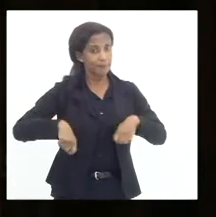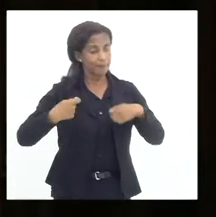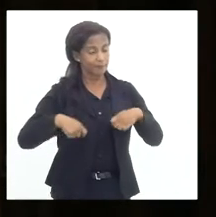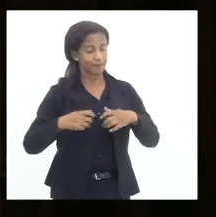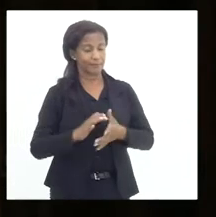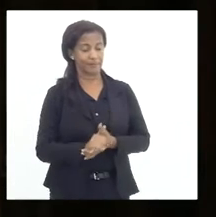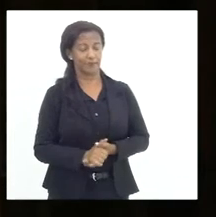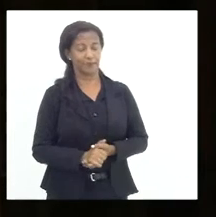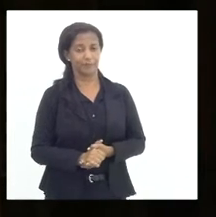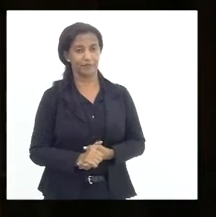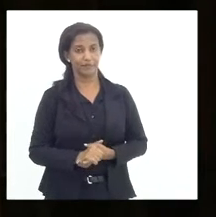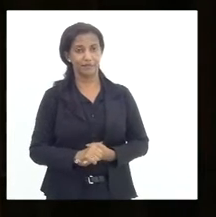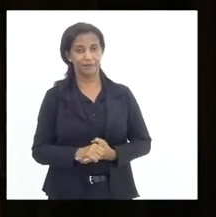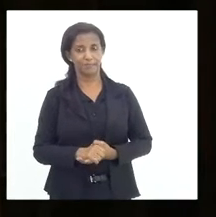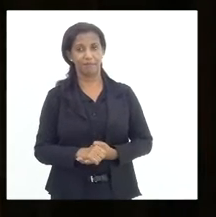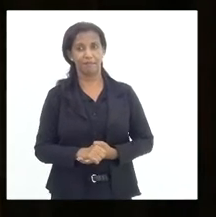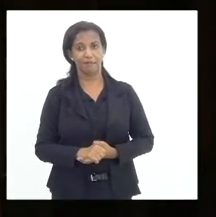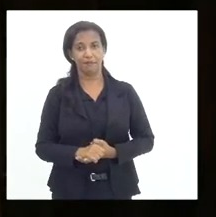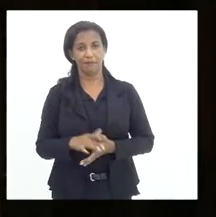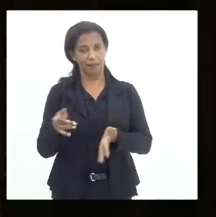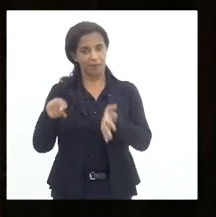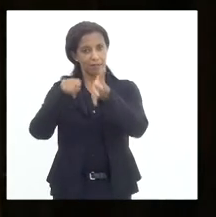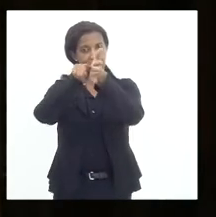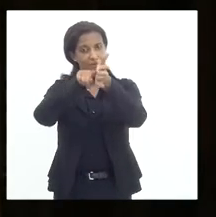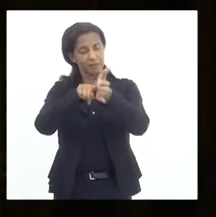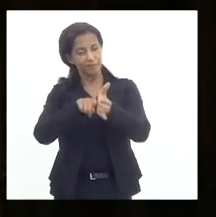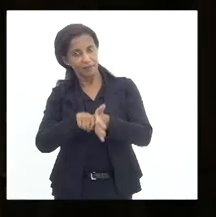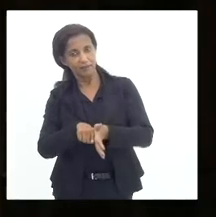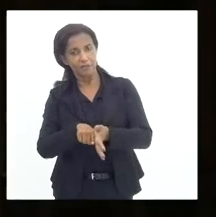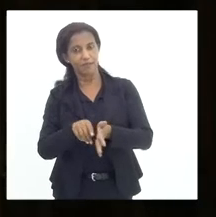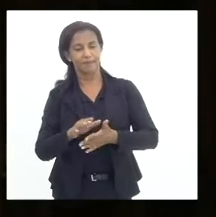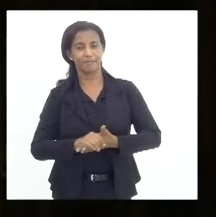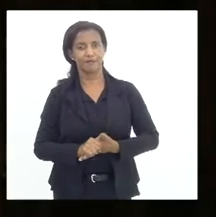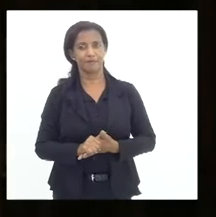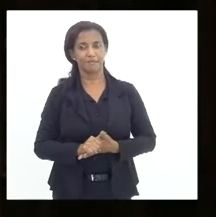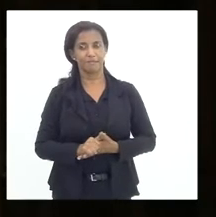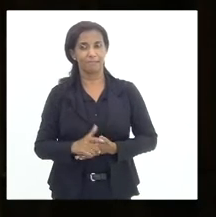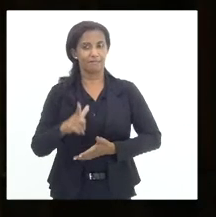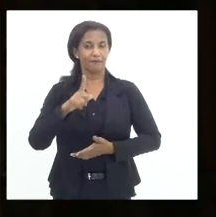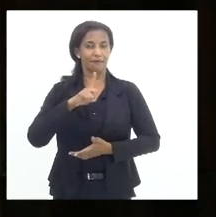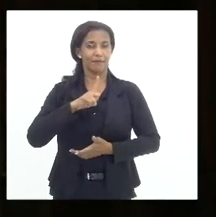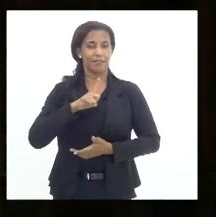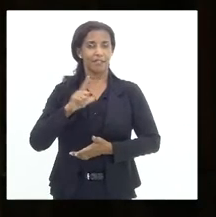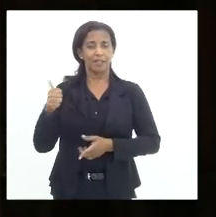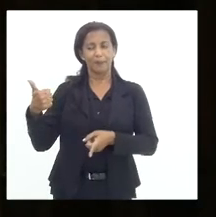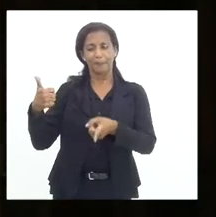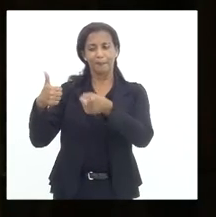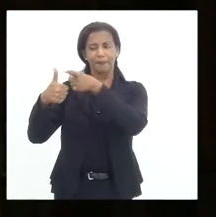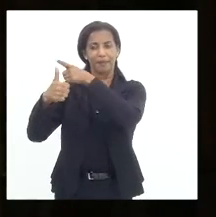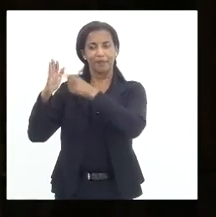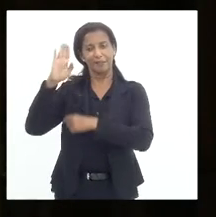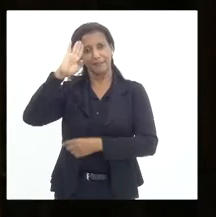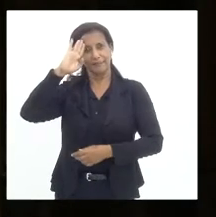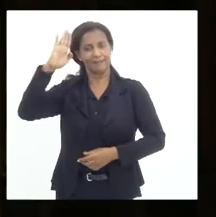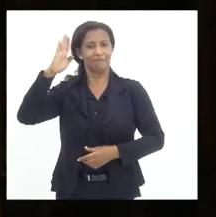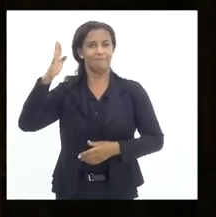que essa investigação tenha uma prioridade total